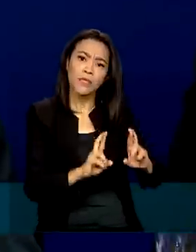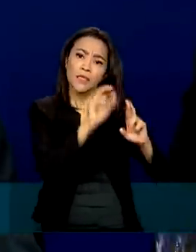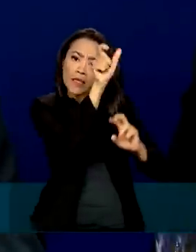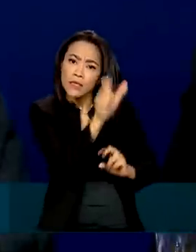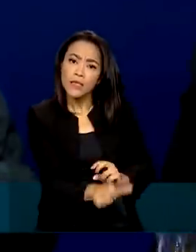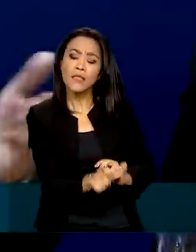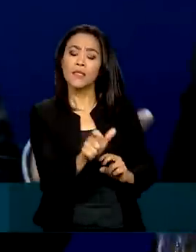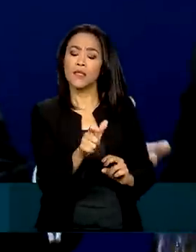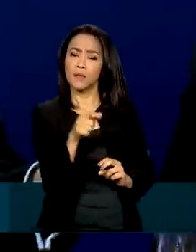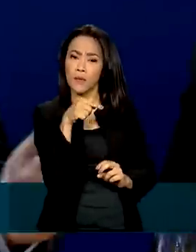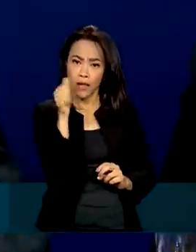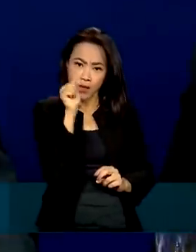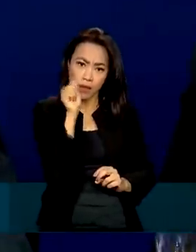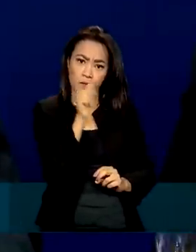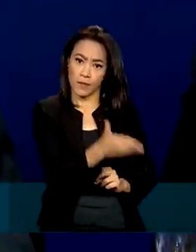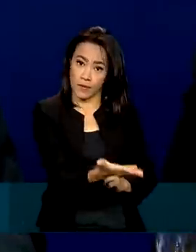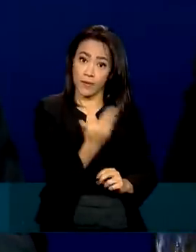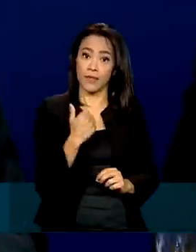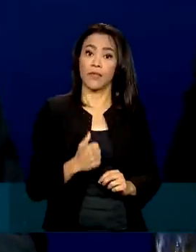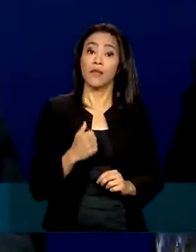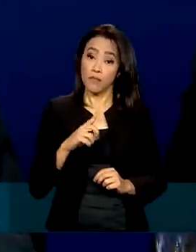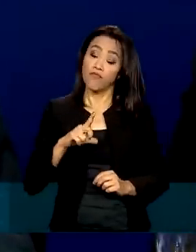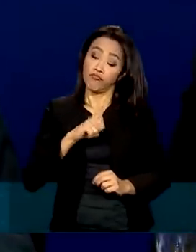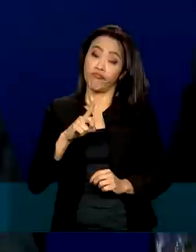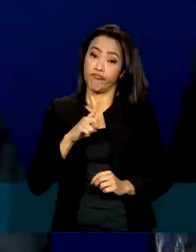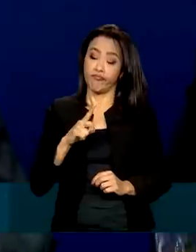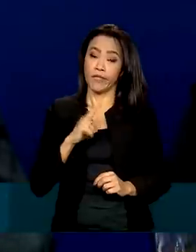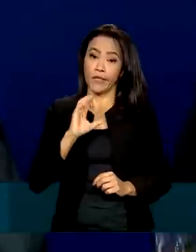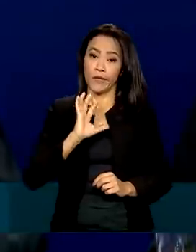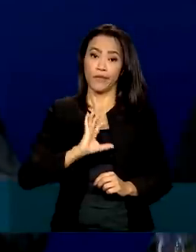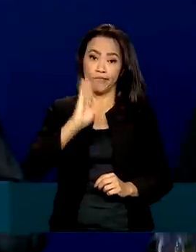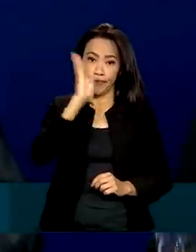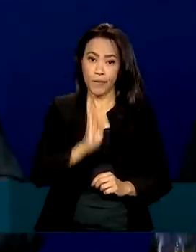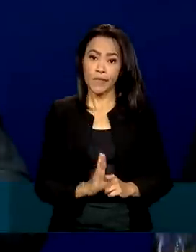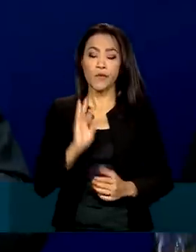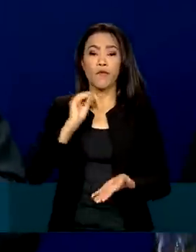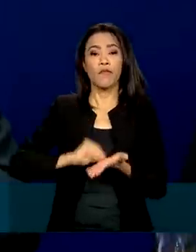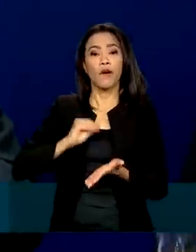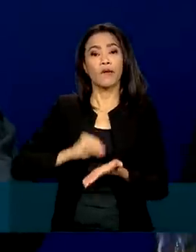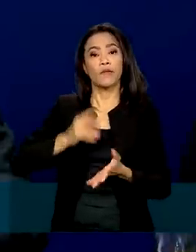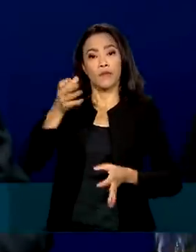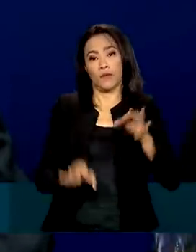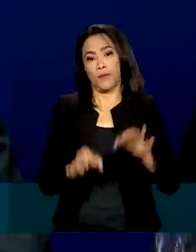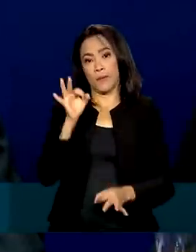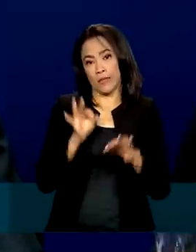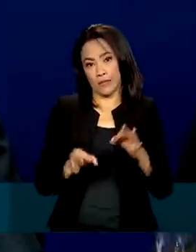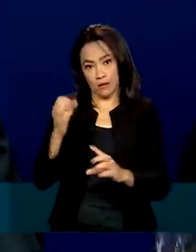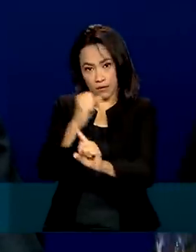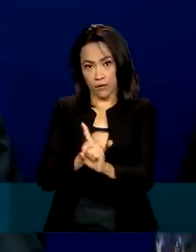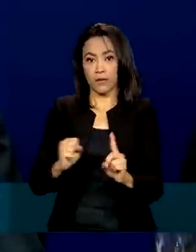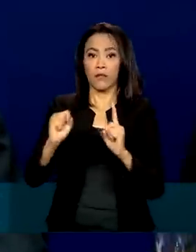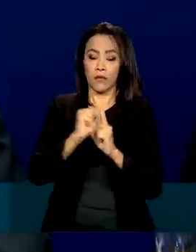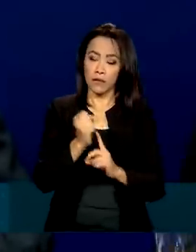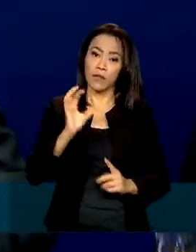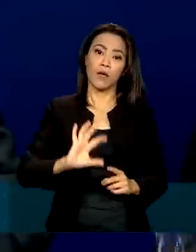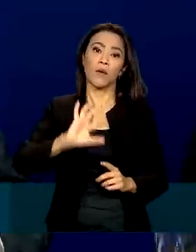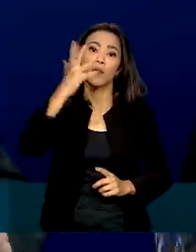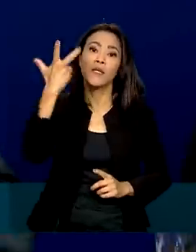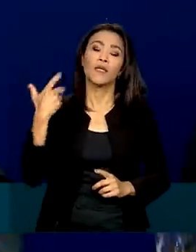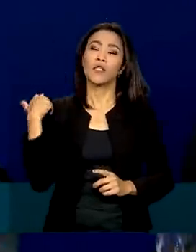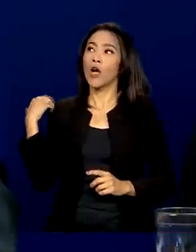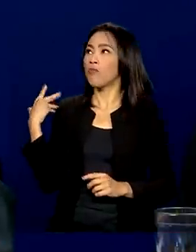vulnerabilidade. Infelizmente, ainda existe no nosso país, fruto das injustiças sociais que se